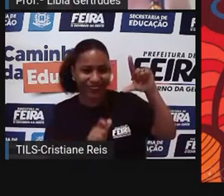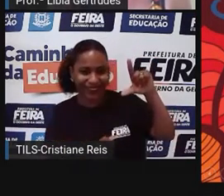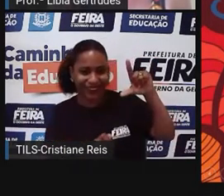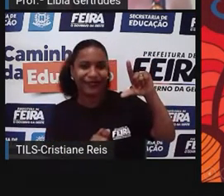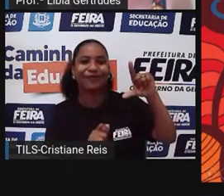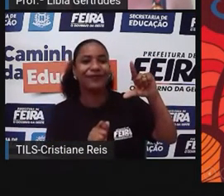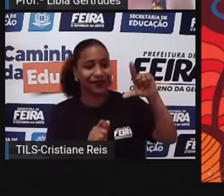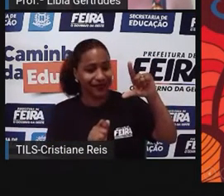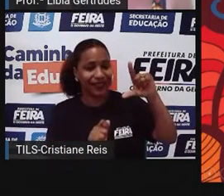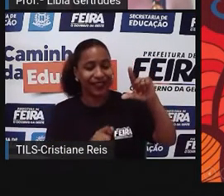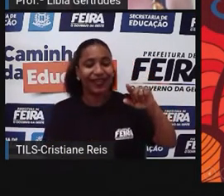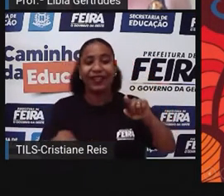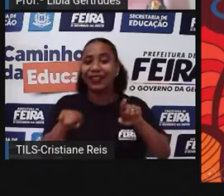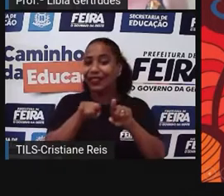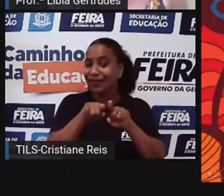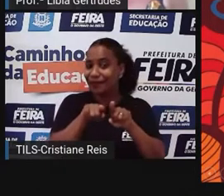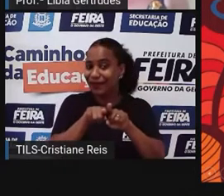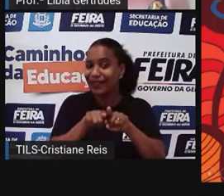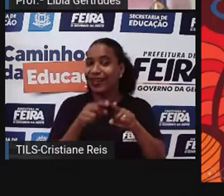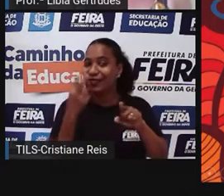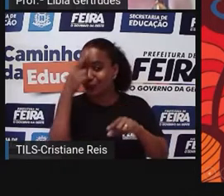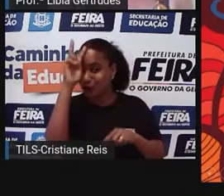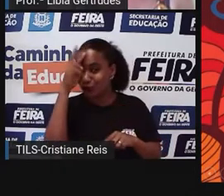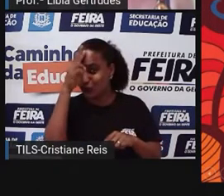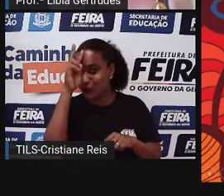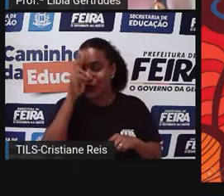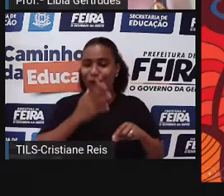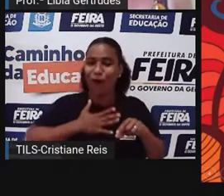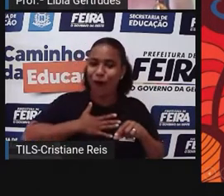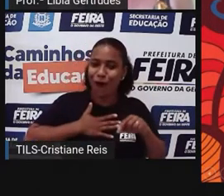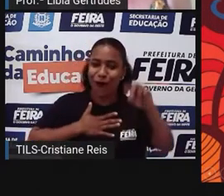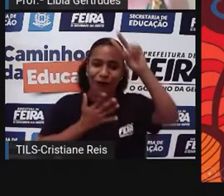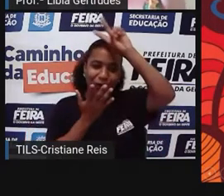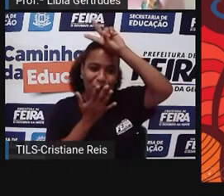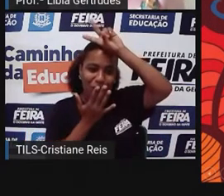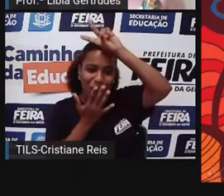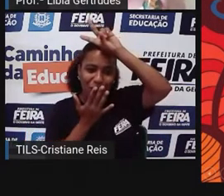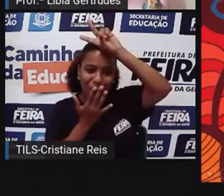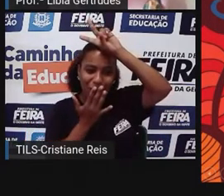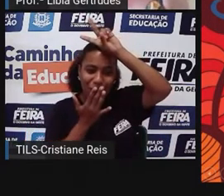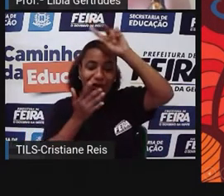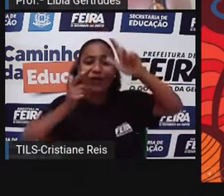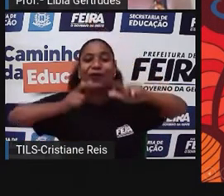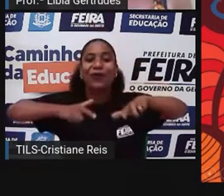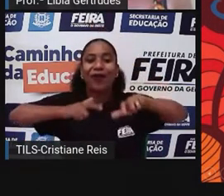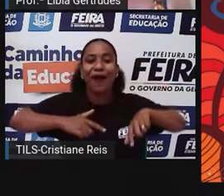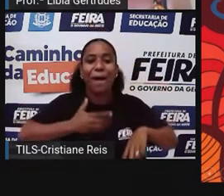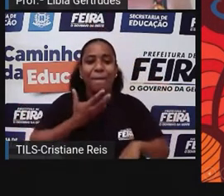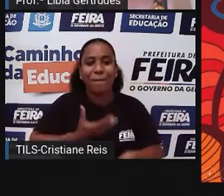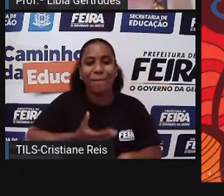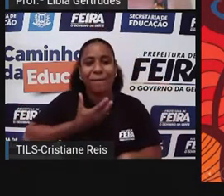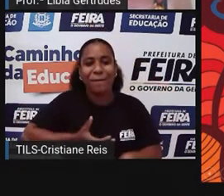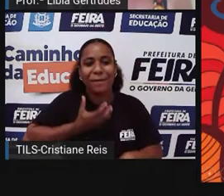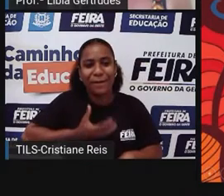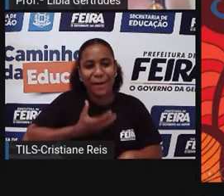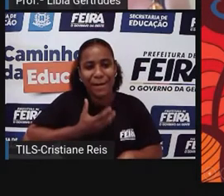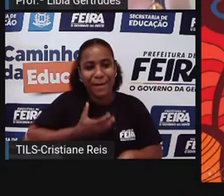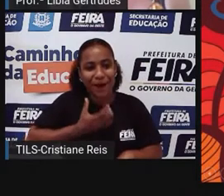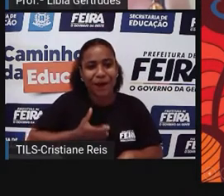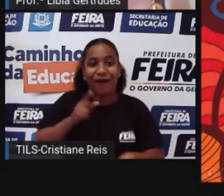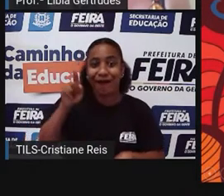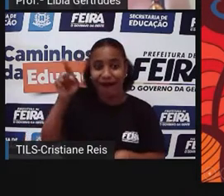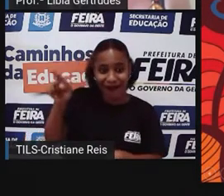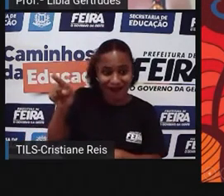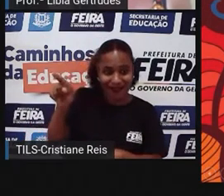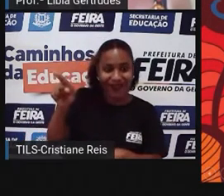infância, eu sou de Ribeira do Pombal, uma cidadezinha do interior, da Bahia, e lá tem uma comunidade indígena, uma